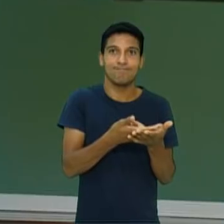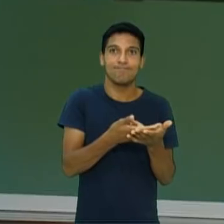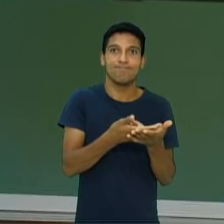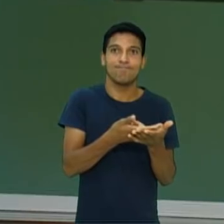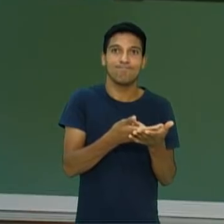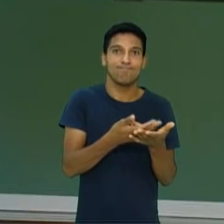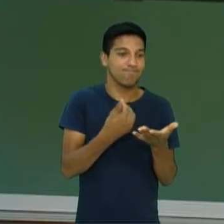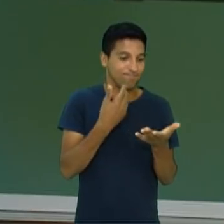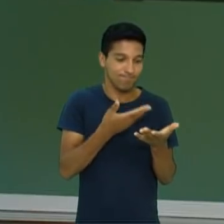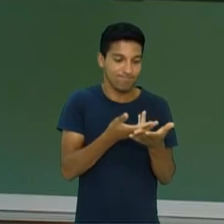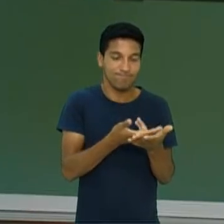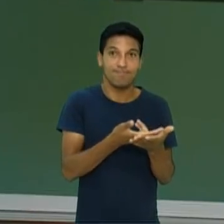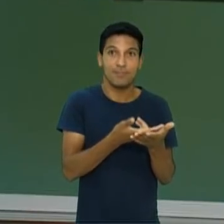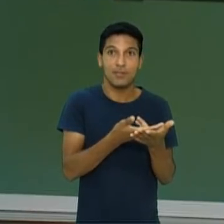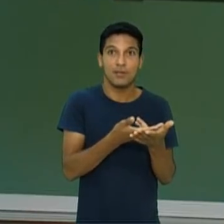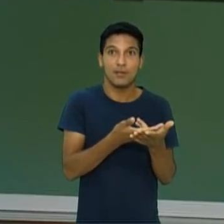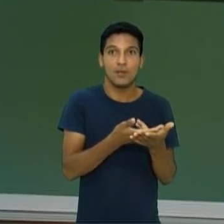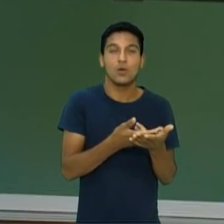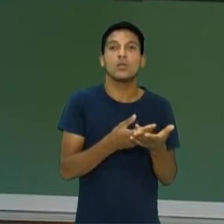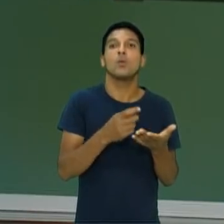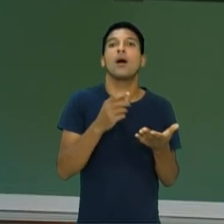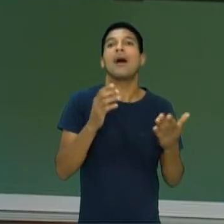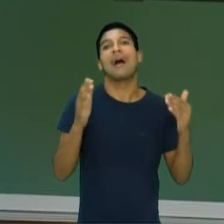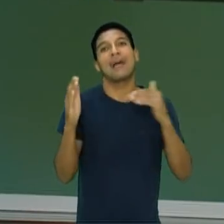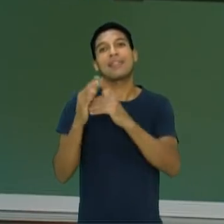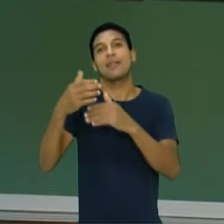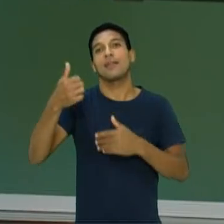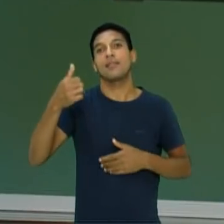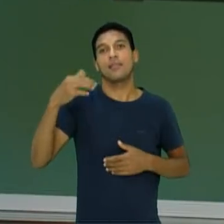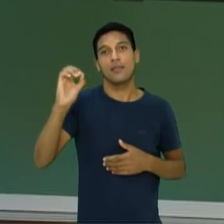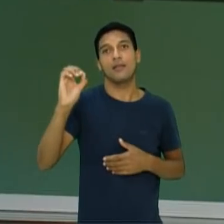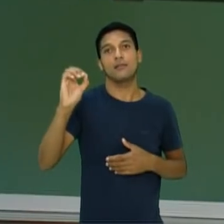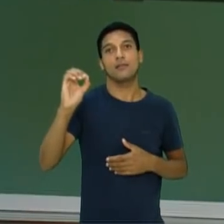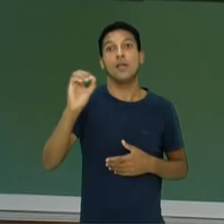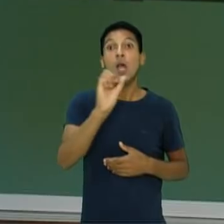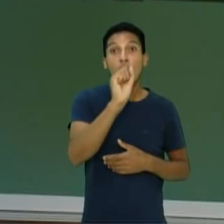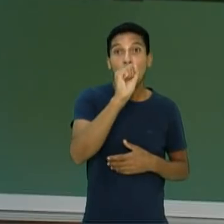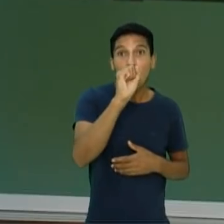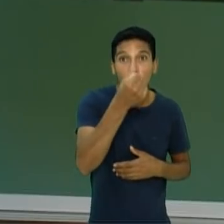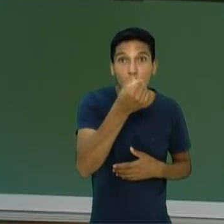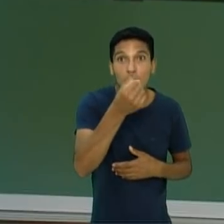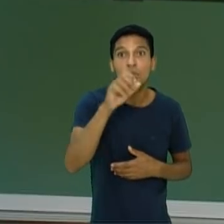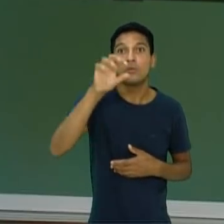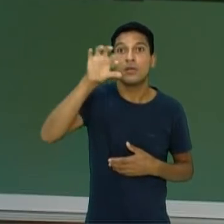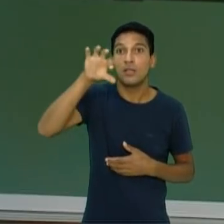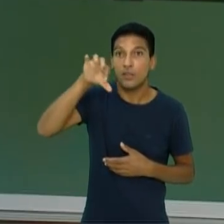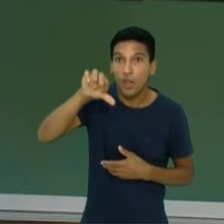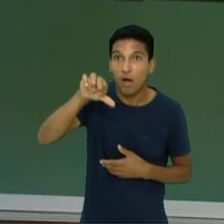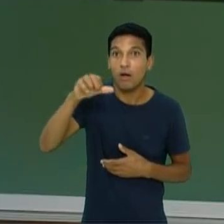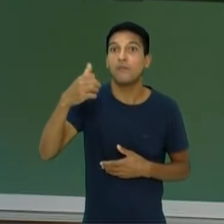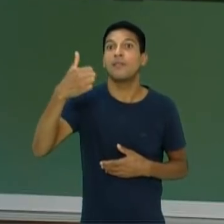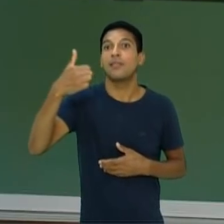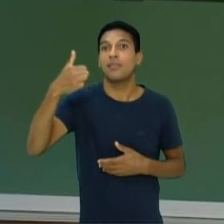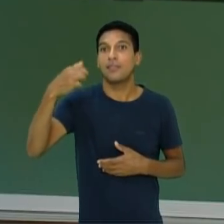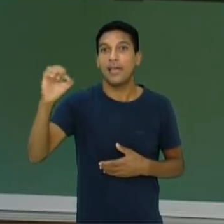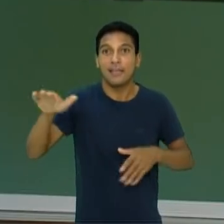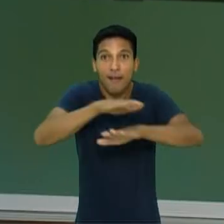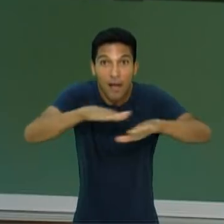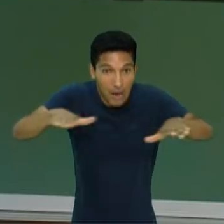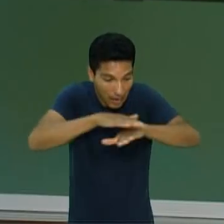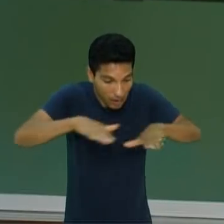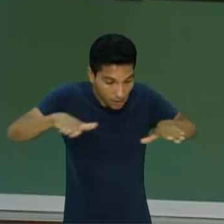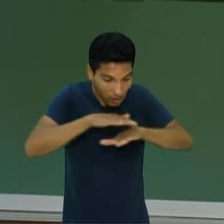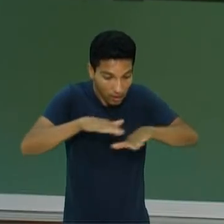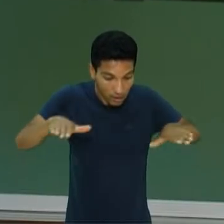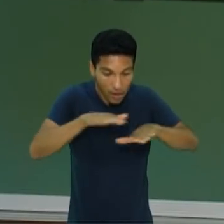do chão, ele continua a contagem até o 10, tá? E no 10, ele